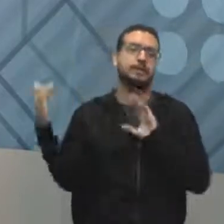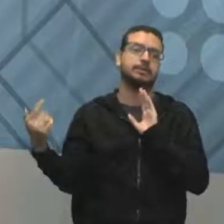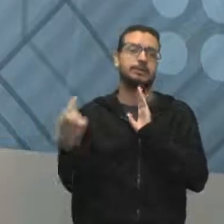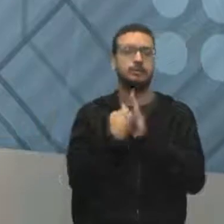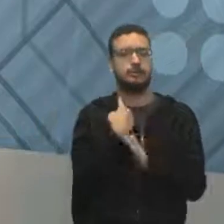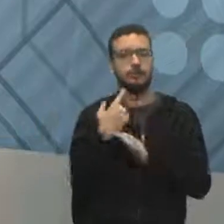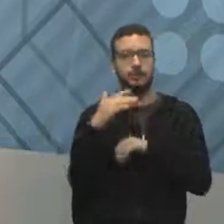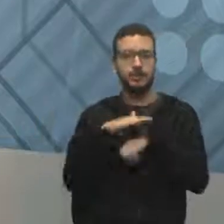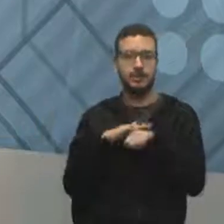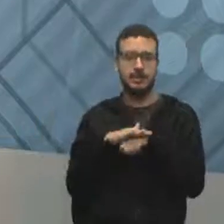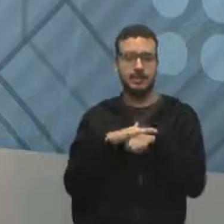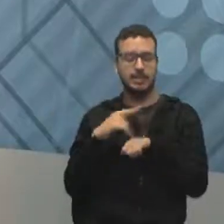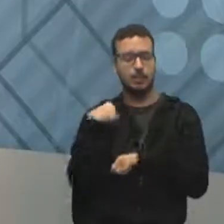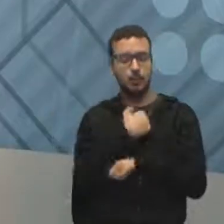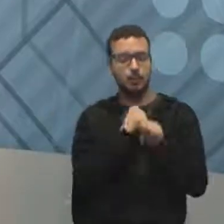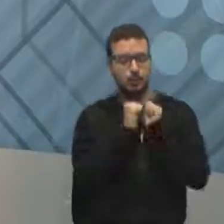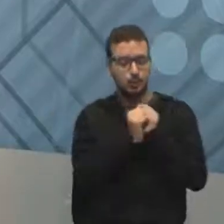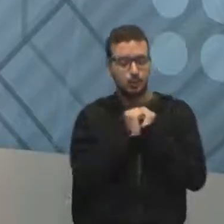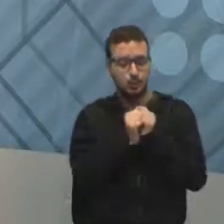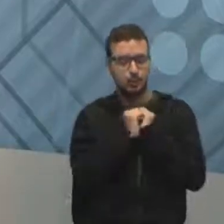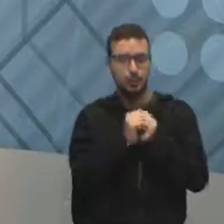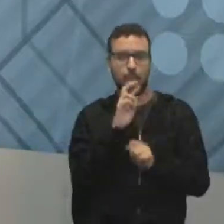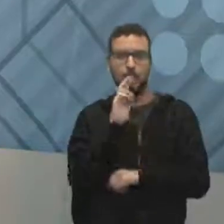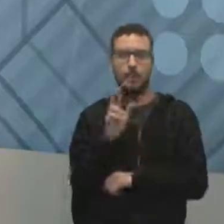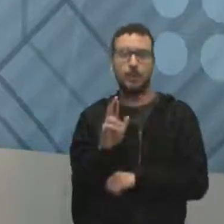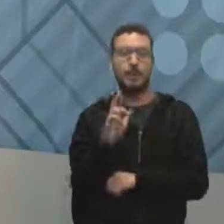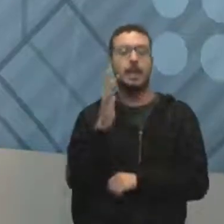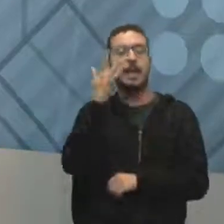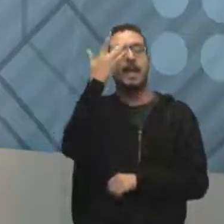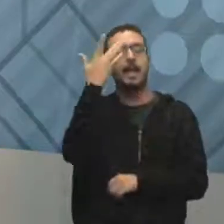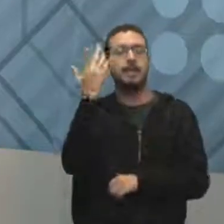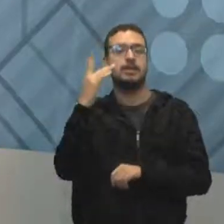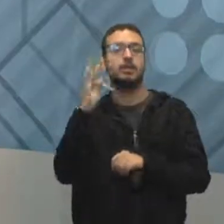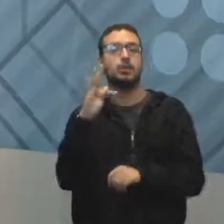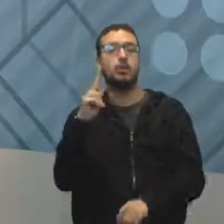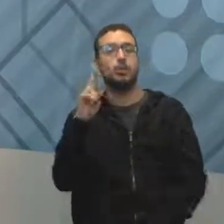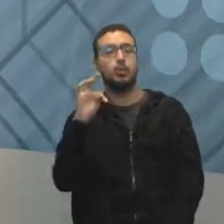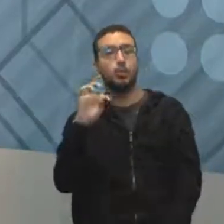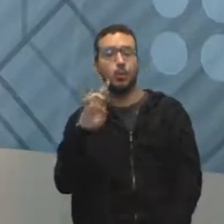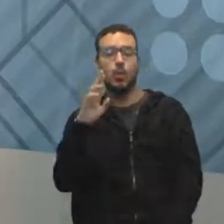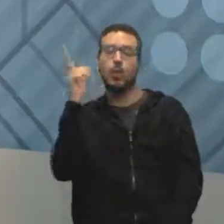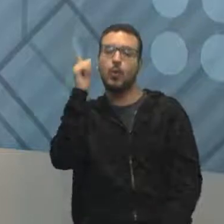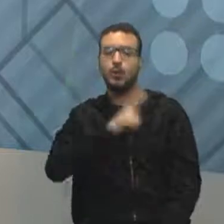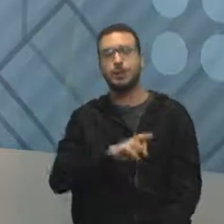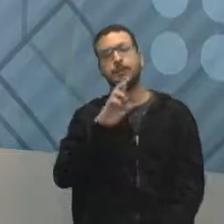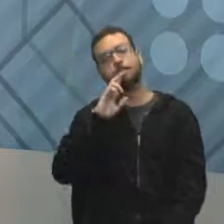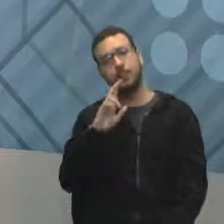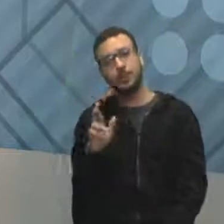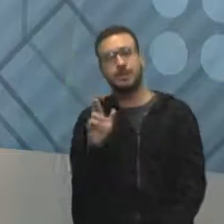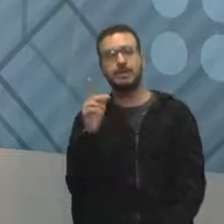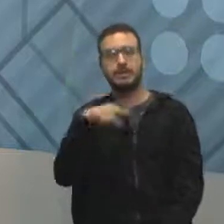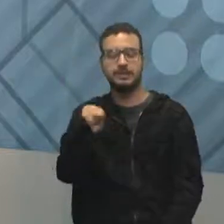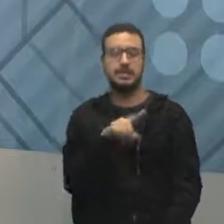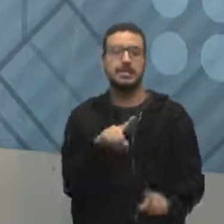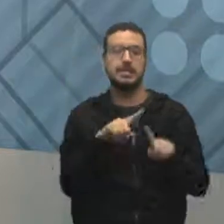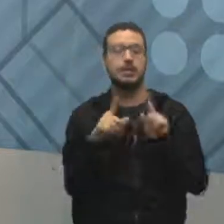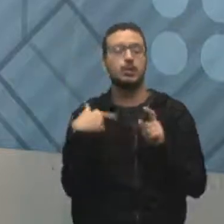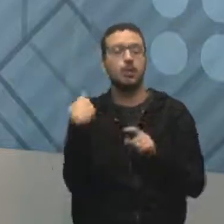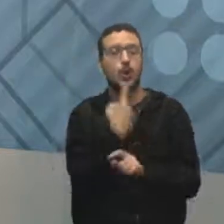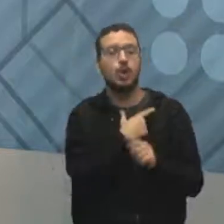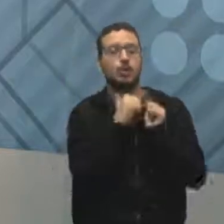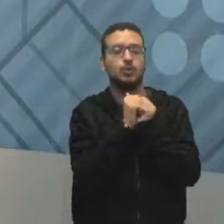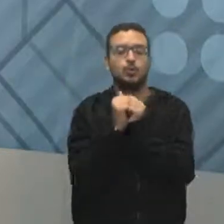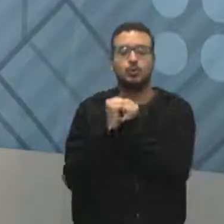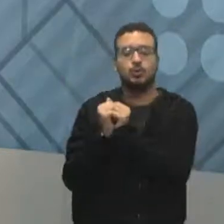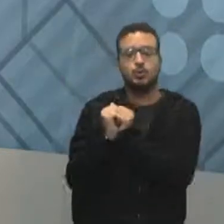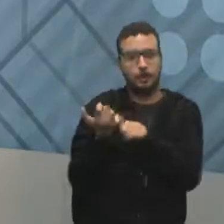gente juntinho manda uma resposta. eles mesmos têm muita capacidade e competência para responder você. E aí a gente junto vai construindo a